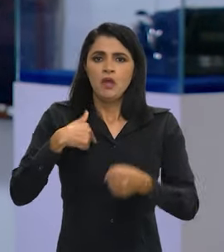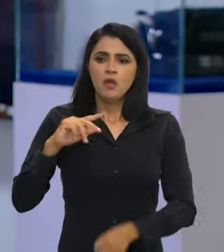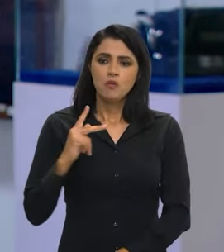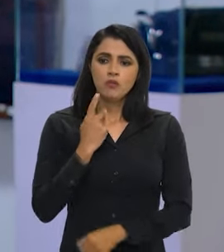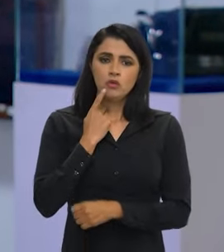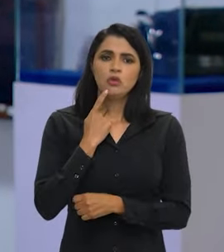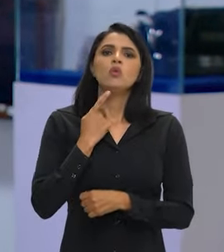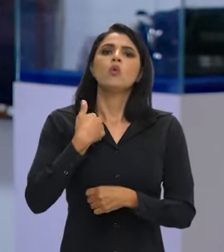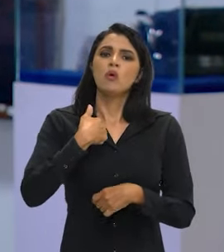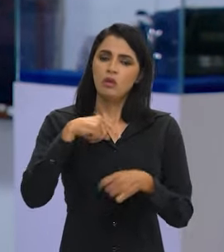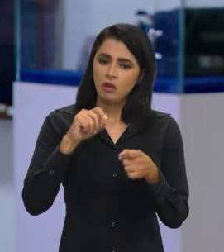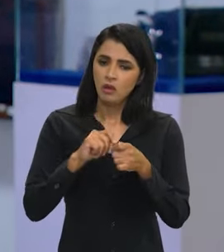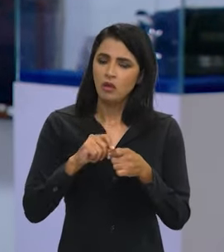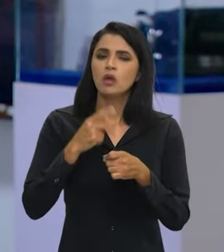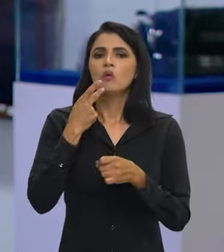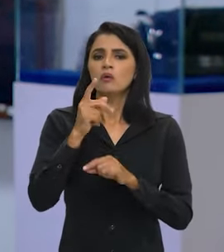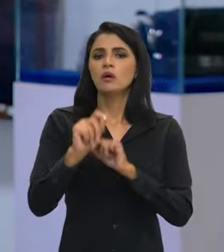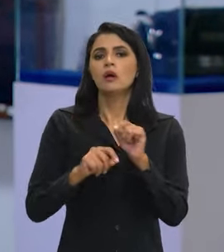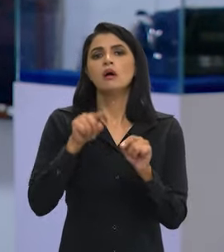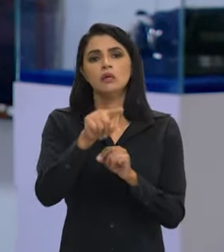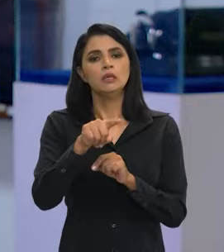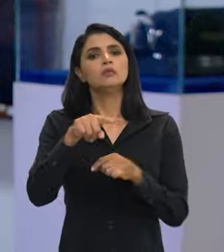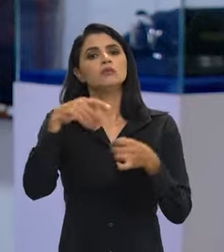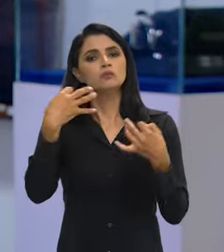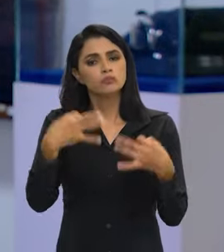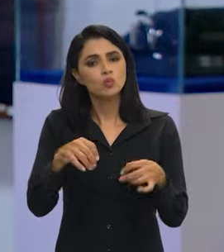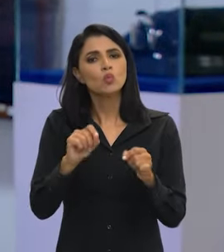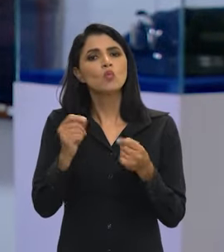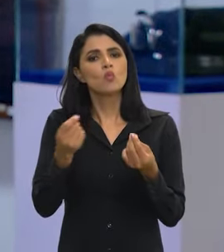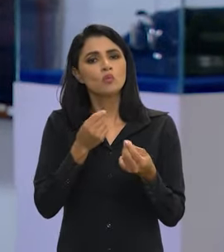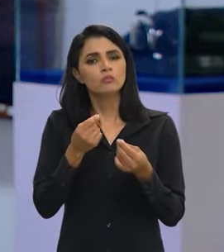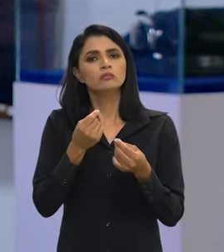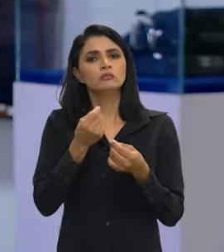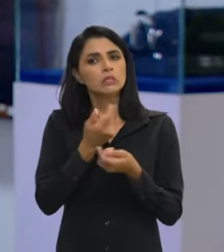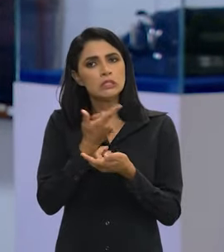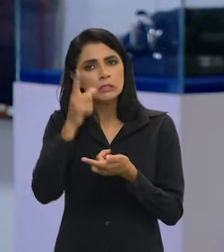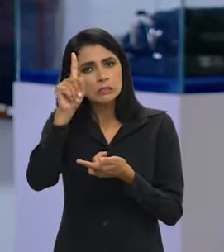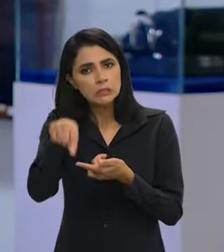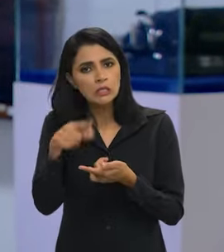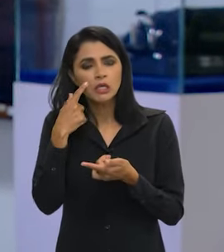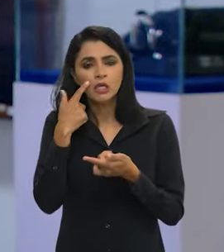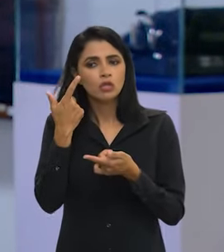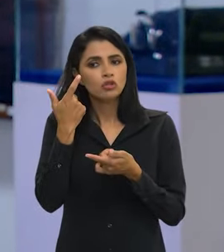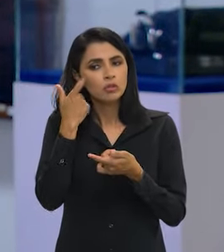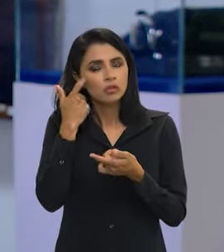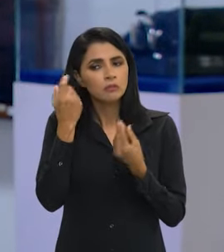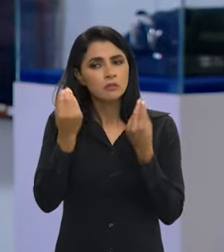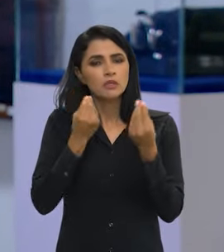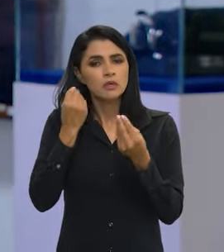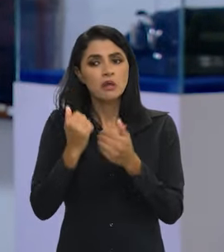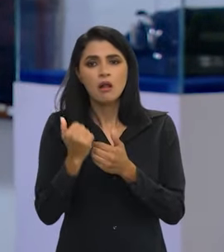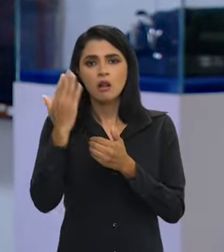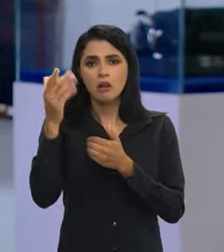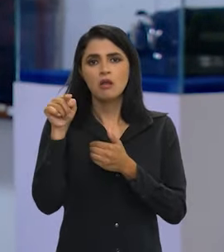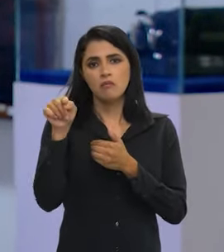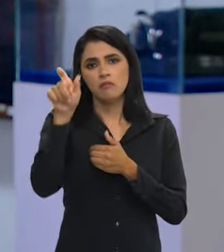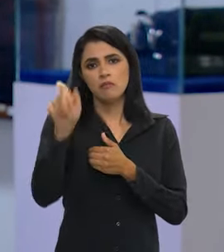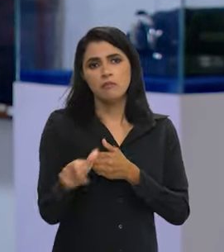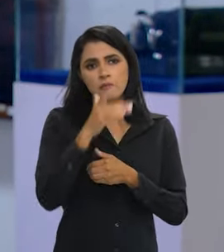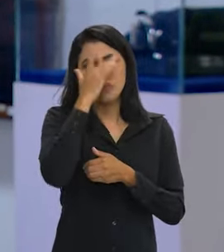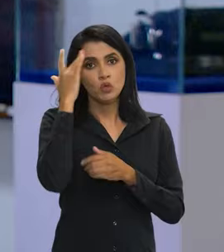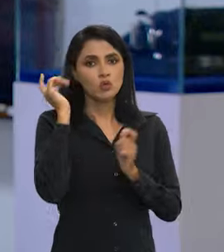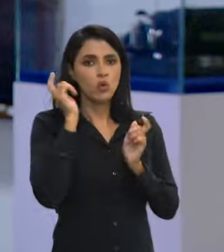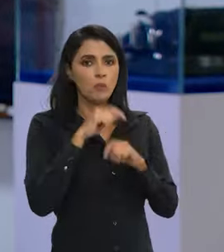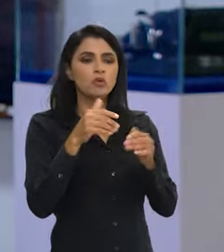procurador, faço questão de que isso seja absolutamente extravasado. Ou seja, além do que se imagina, para a pessoa